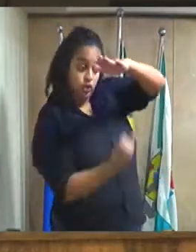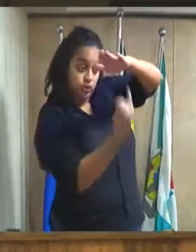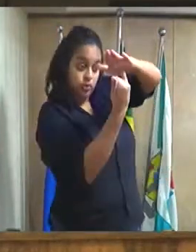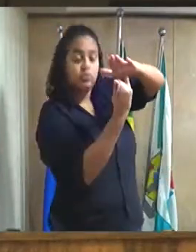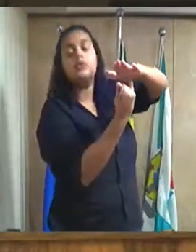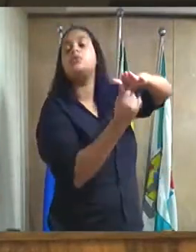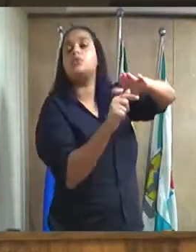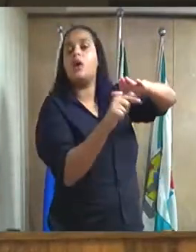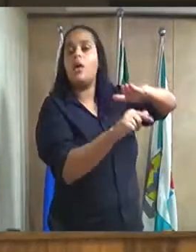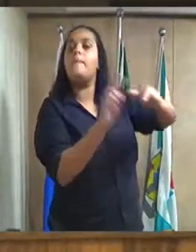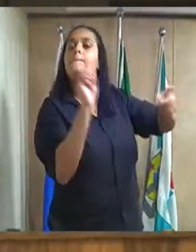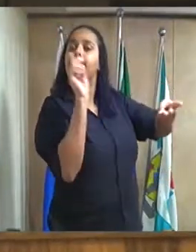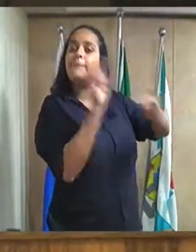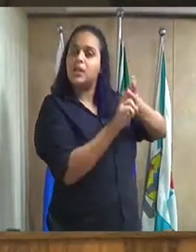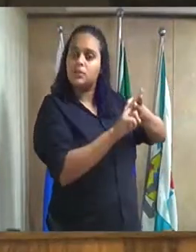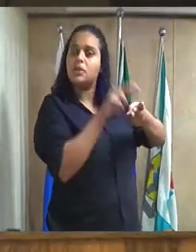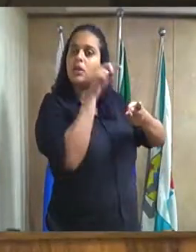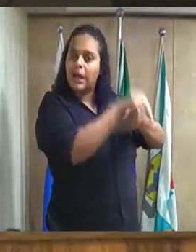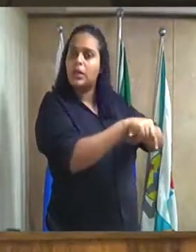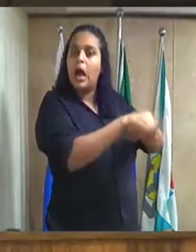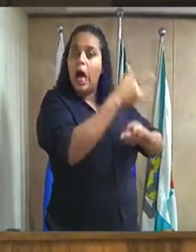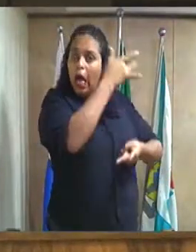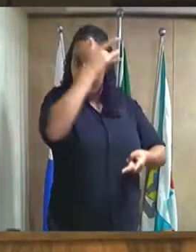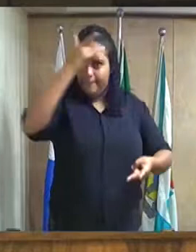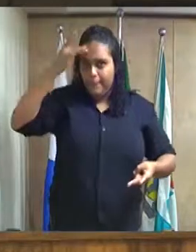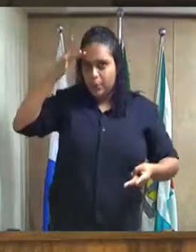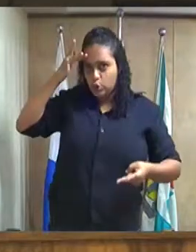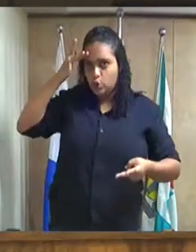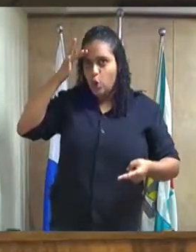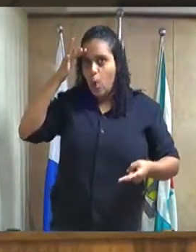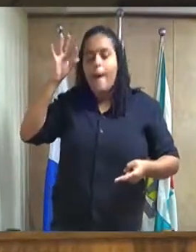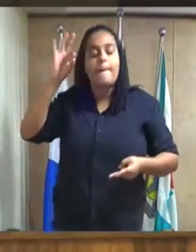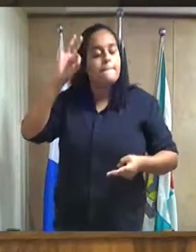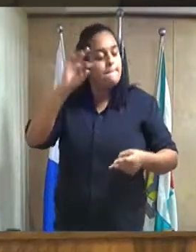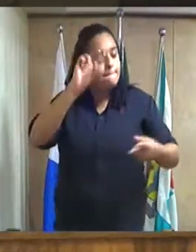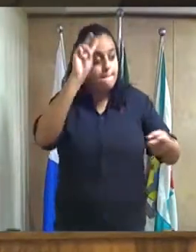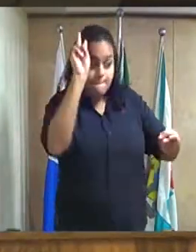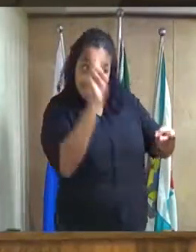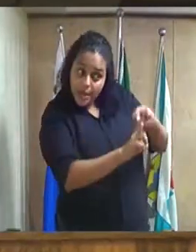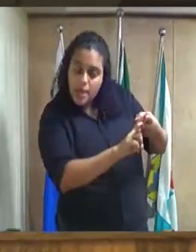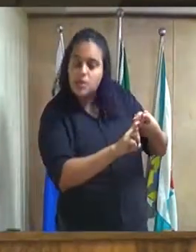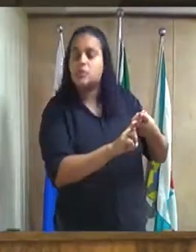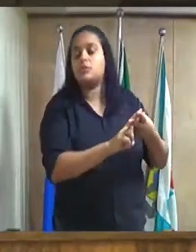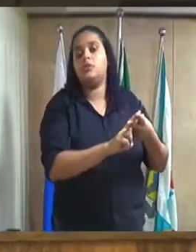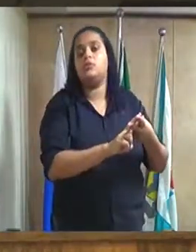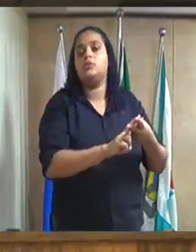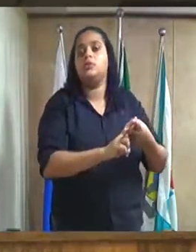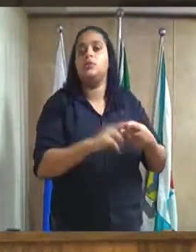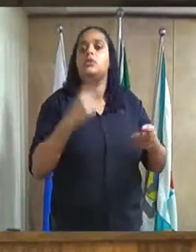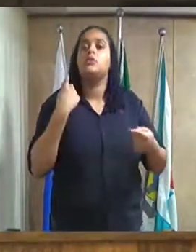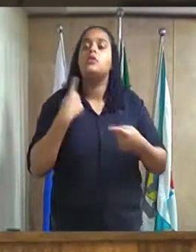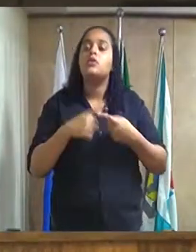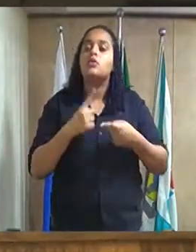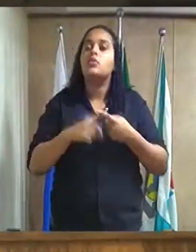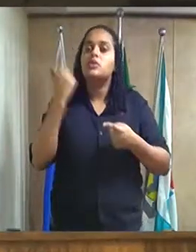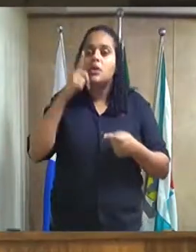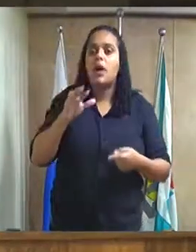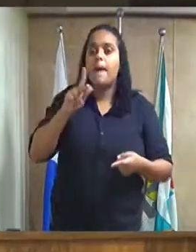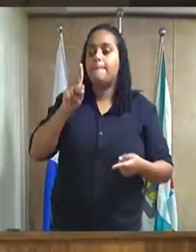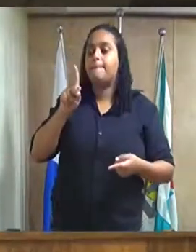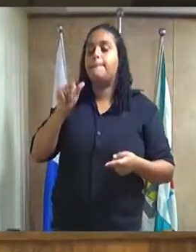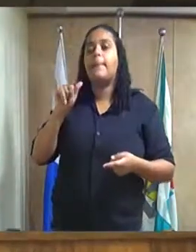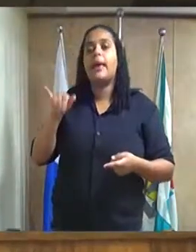para que os apenados do sistema prisional cumpram suas penas em